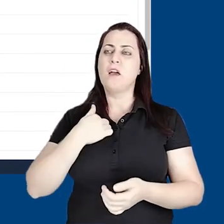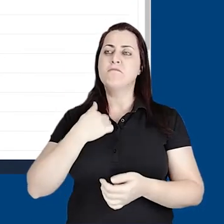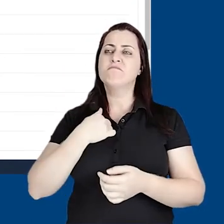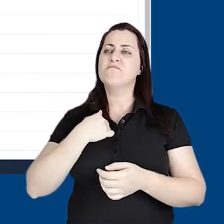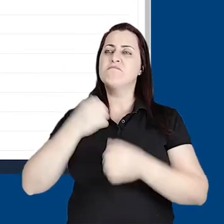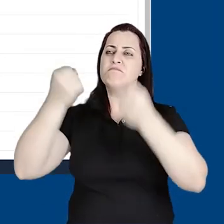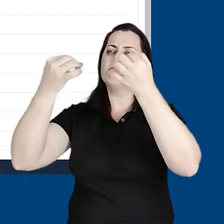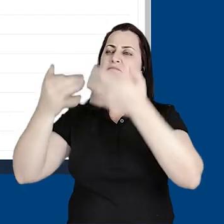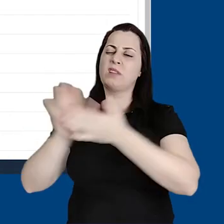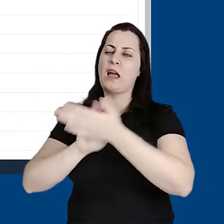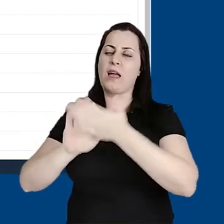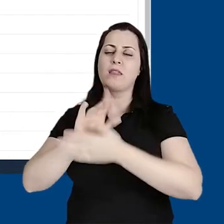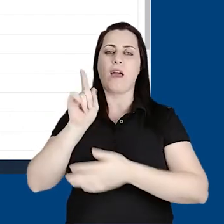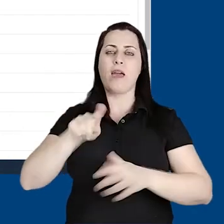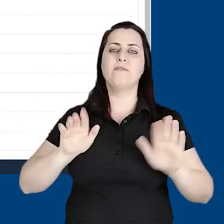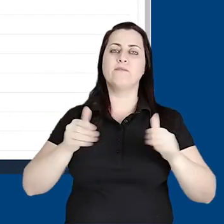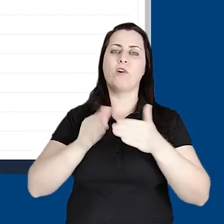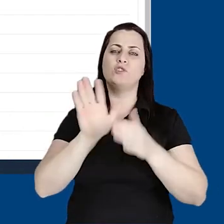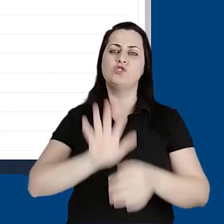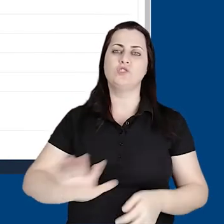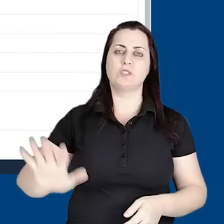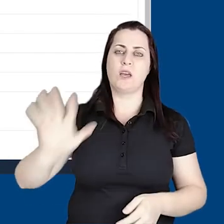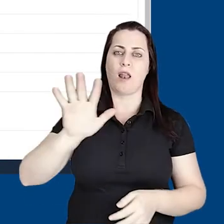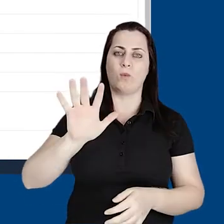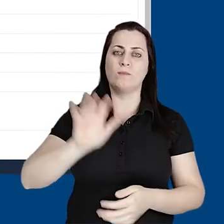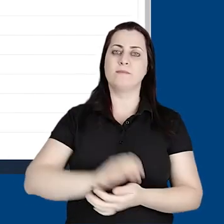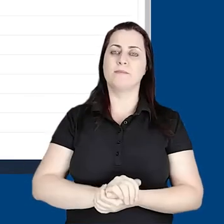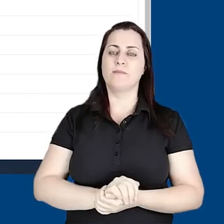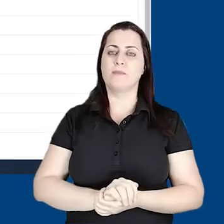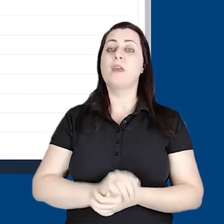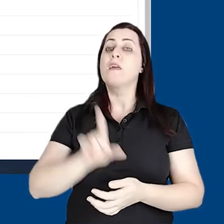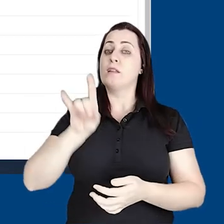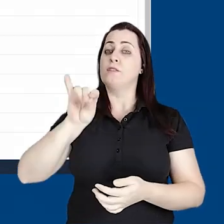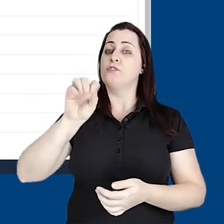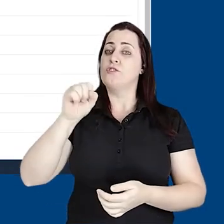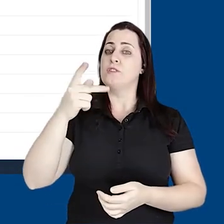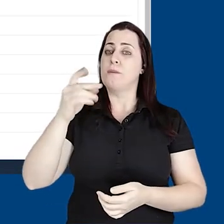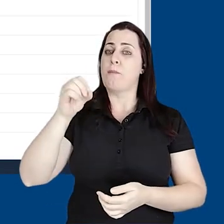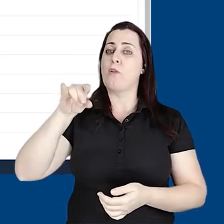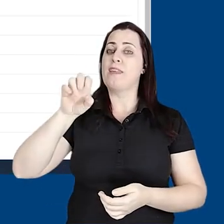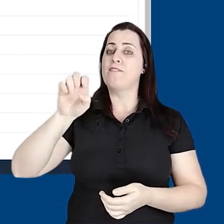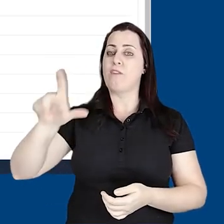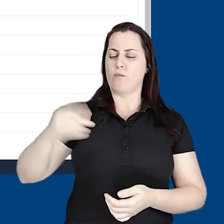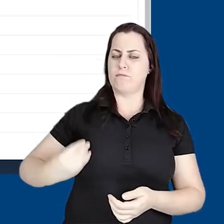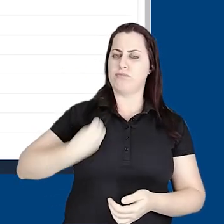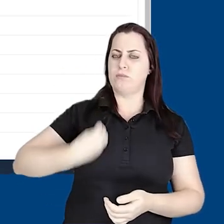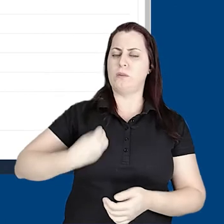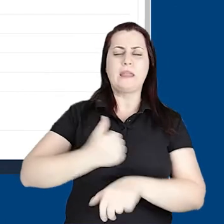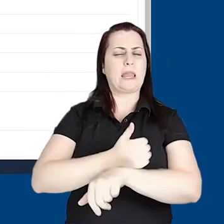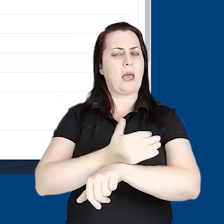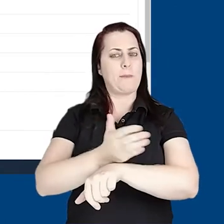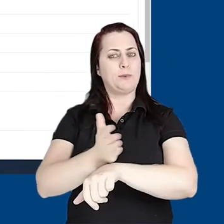Não quero dar uma descrição, vou manter ele como fórum geral. Disponível o tempo todo.